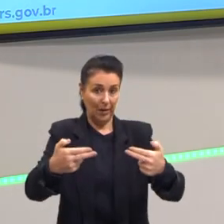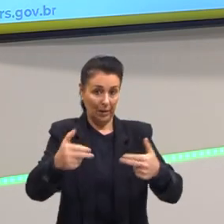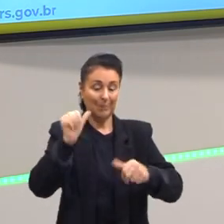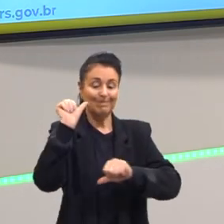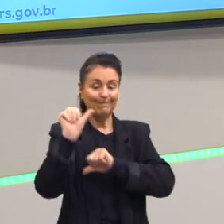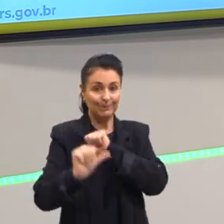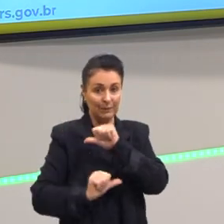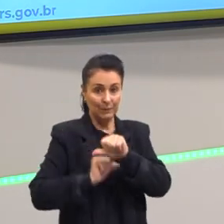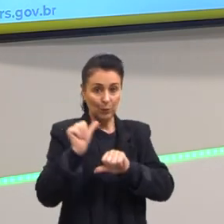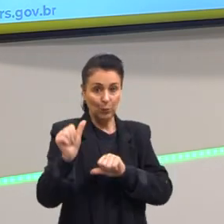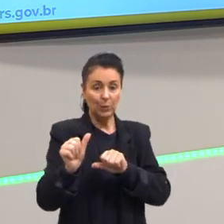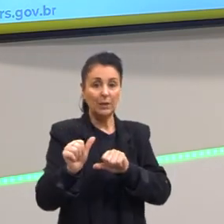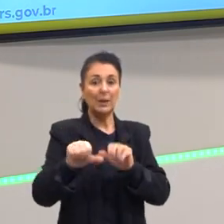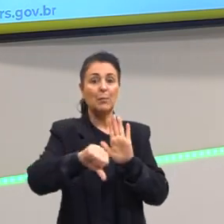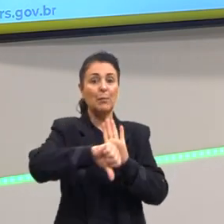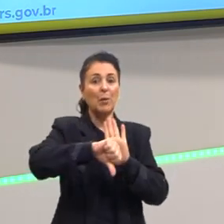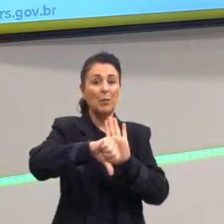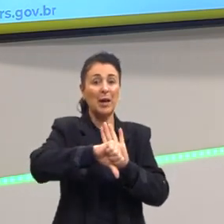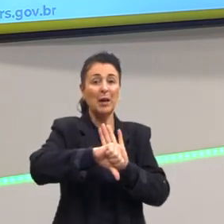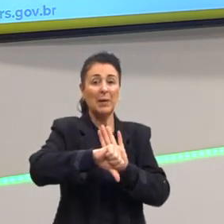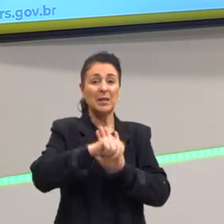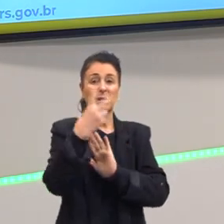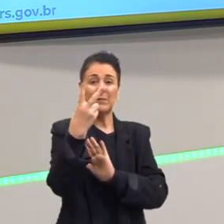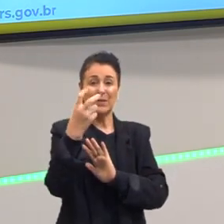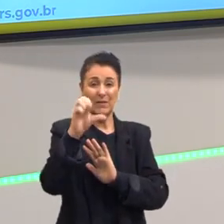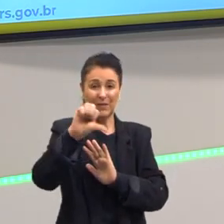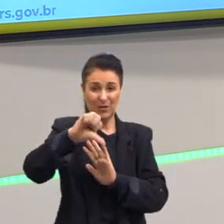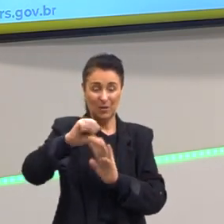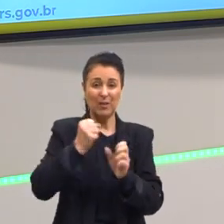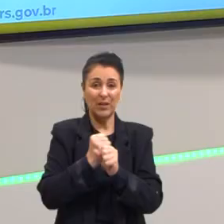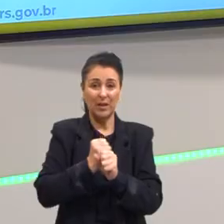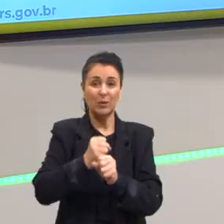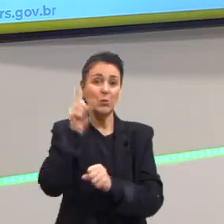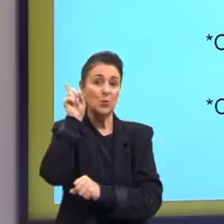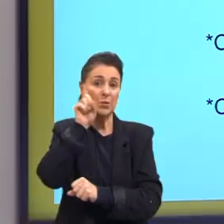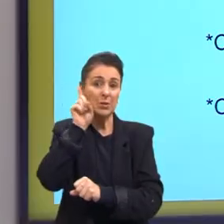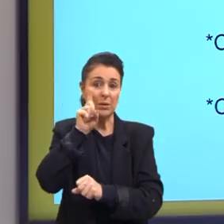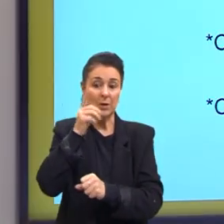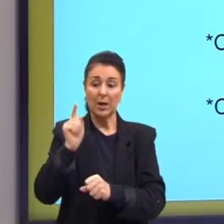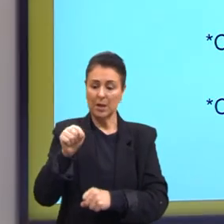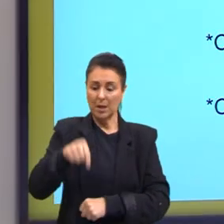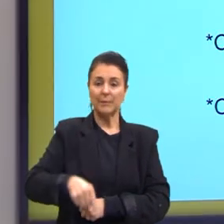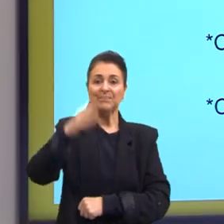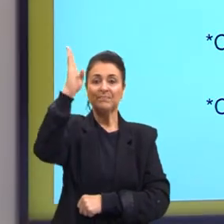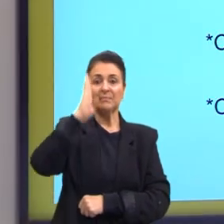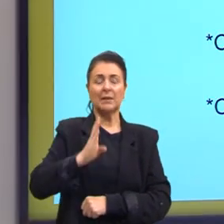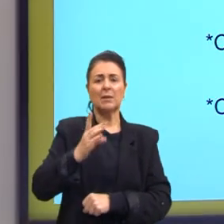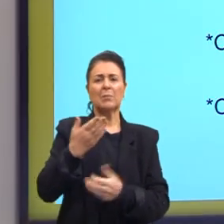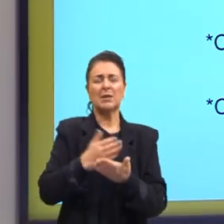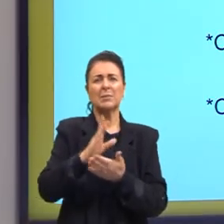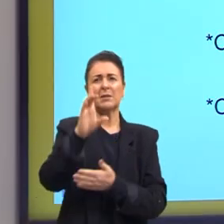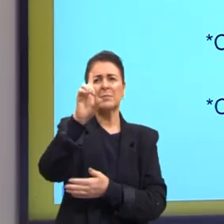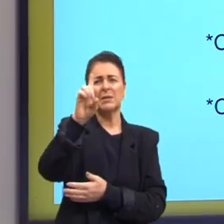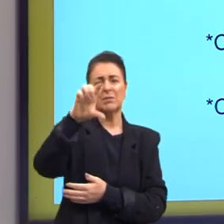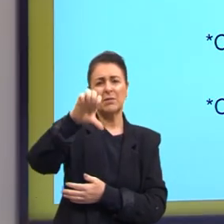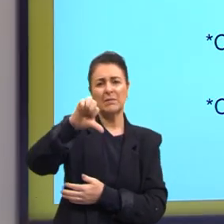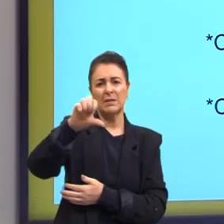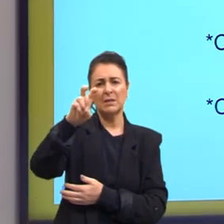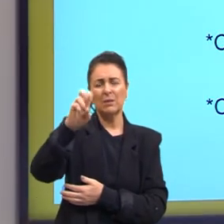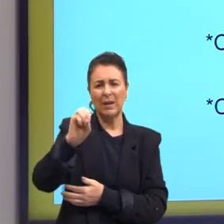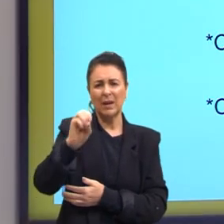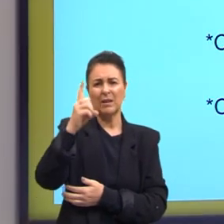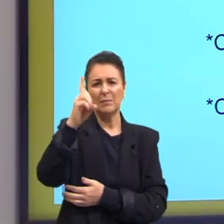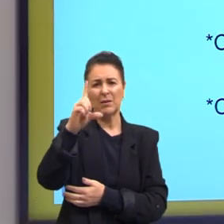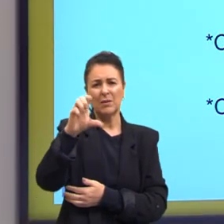a crise de 1929 nos Estados Unidos, e nós, olha, nós vamos entrar no sistema capitalista, 1950, 60, 70, portanto,